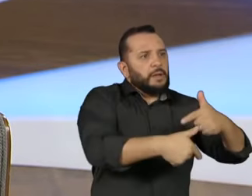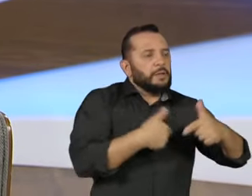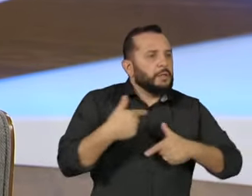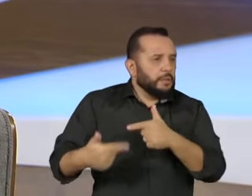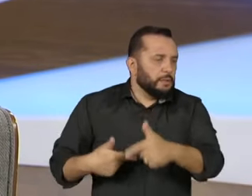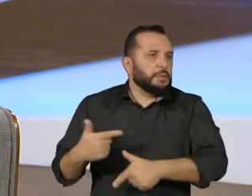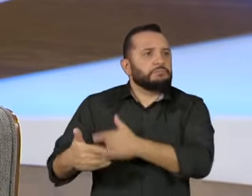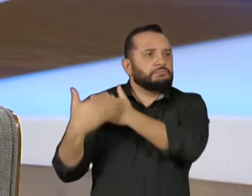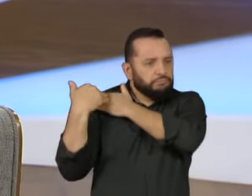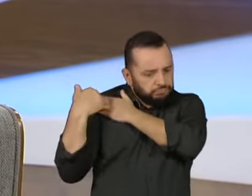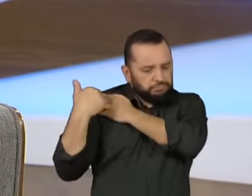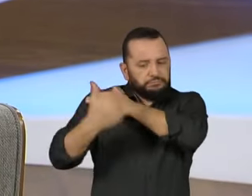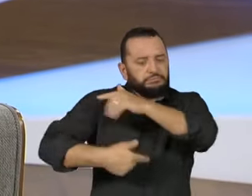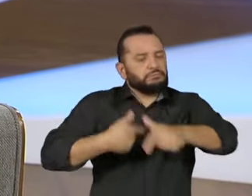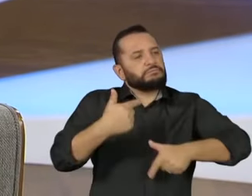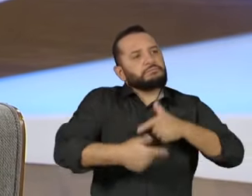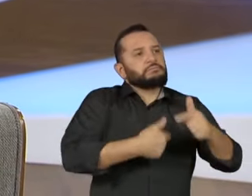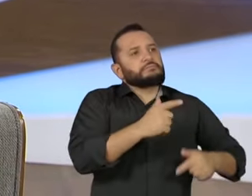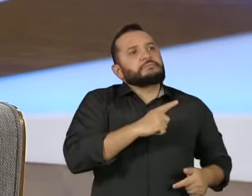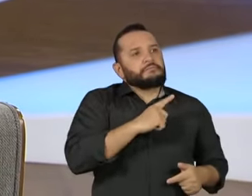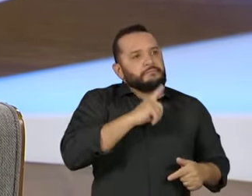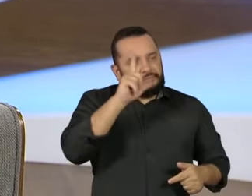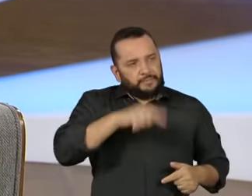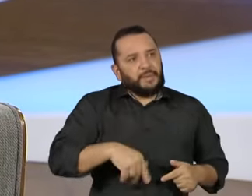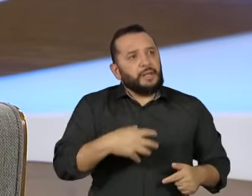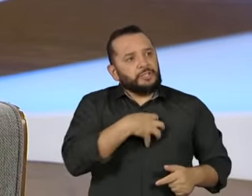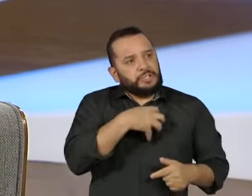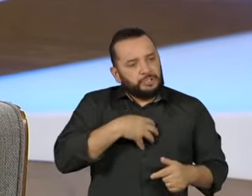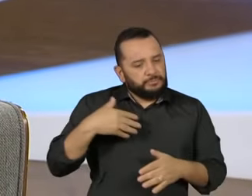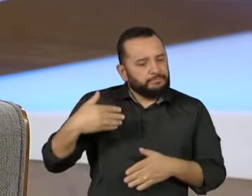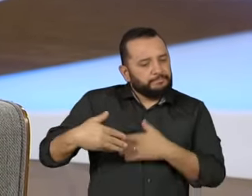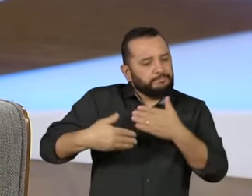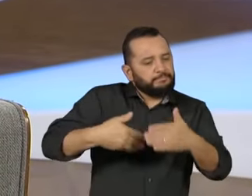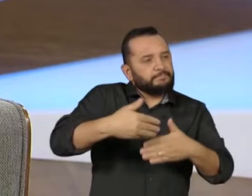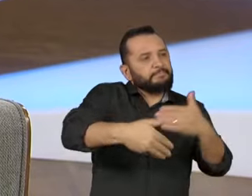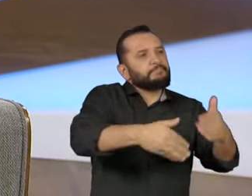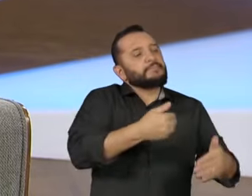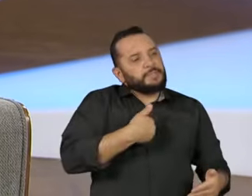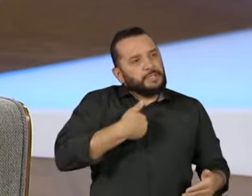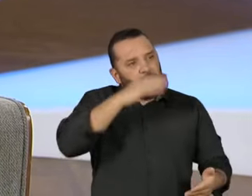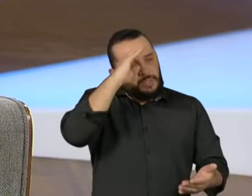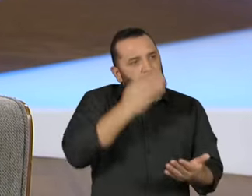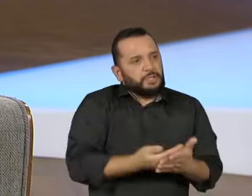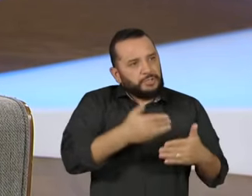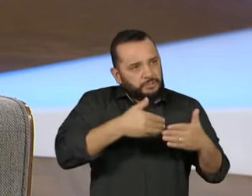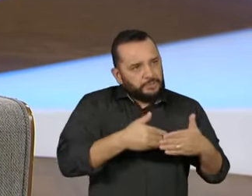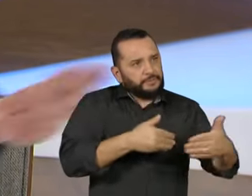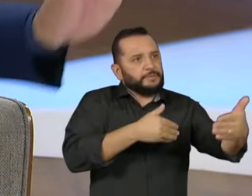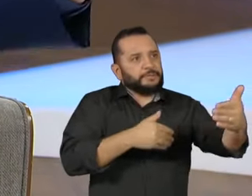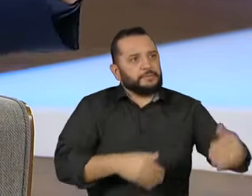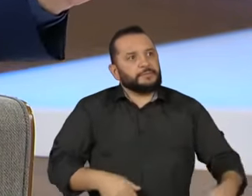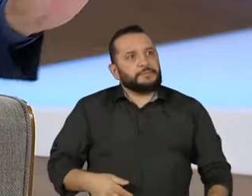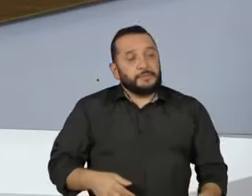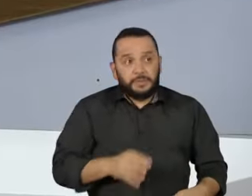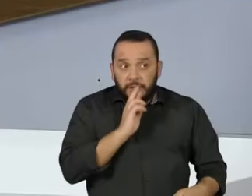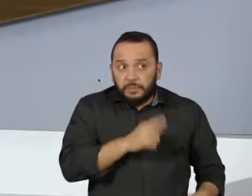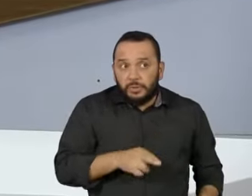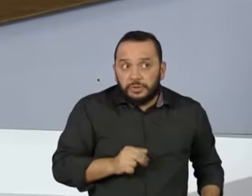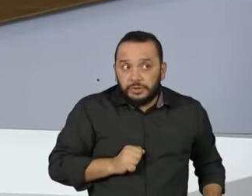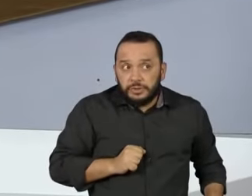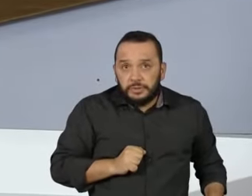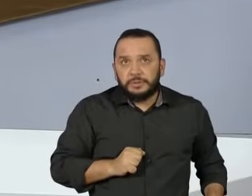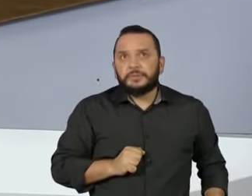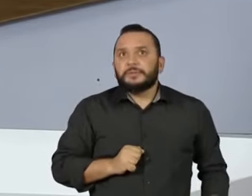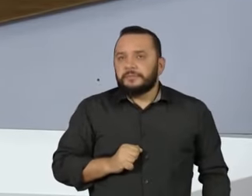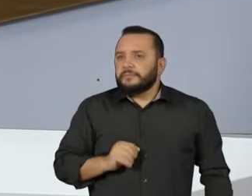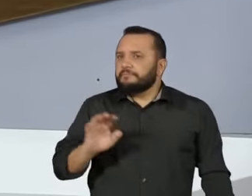suas atribuições. Eu acho que é esse o roteiro, assim, que eu vejo para frente. Não sei se ele respondia. É,